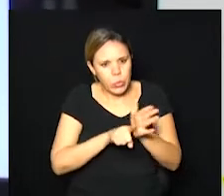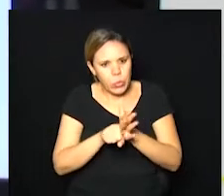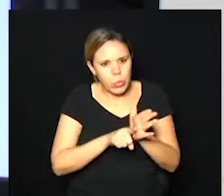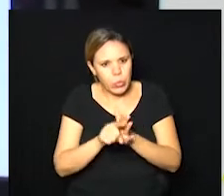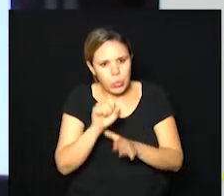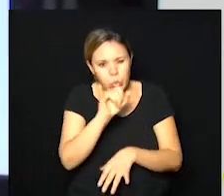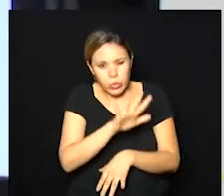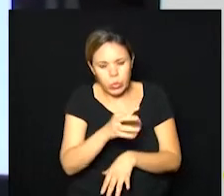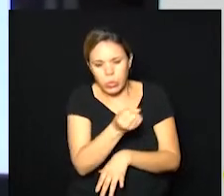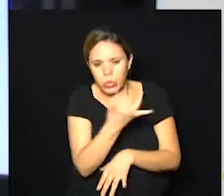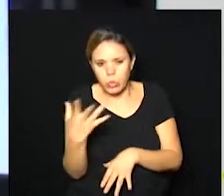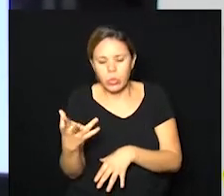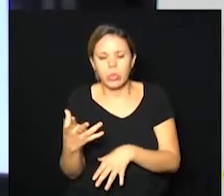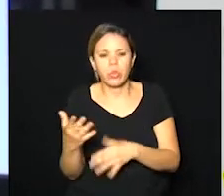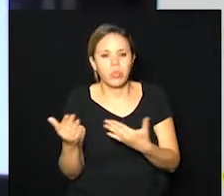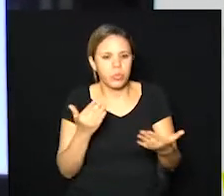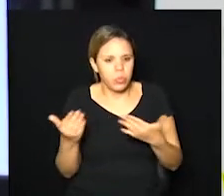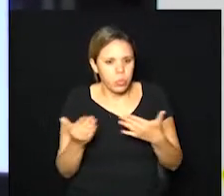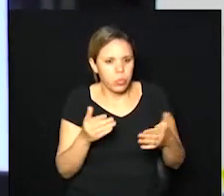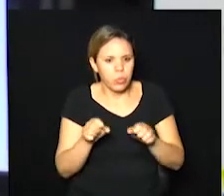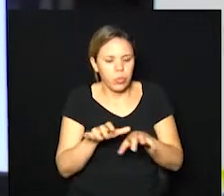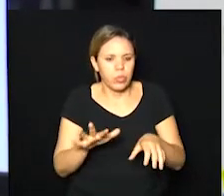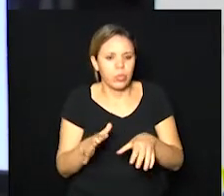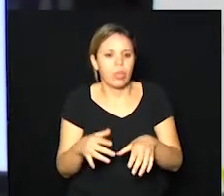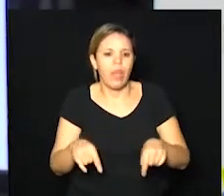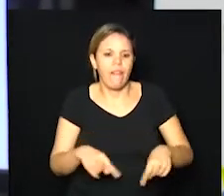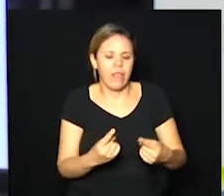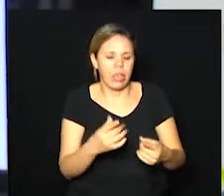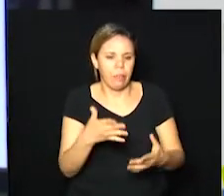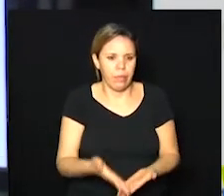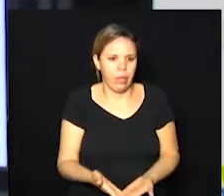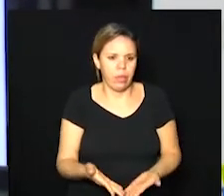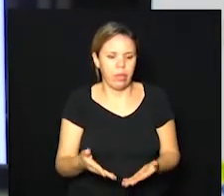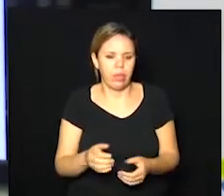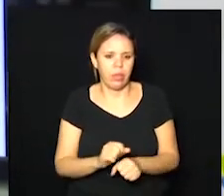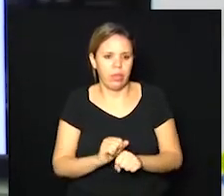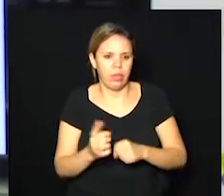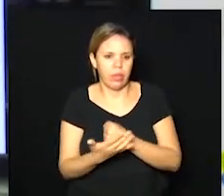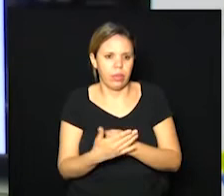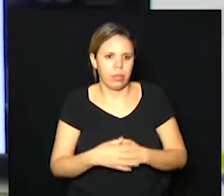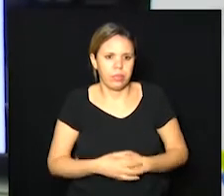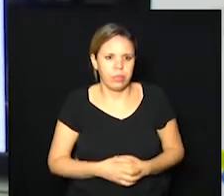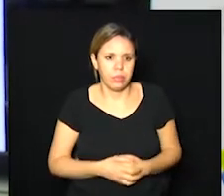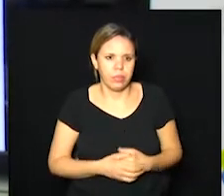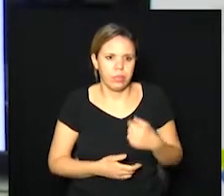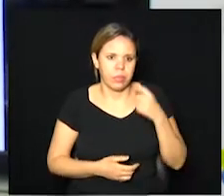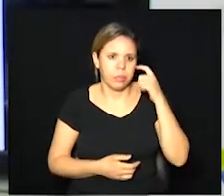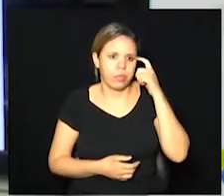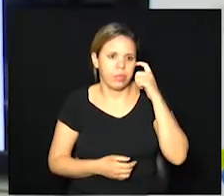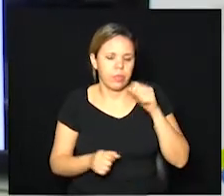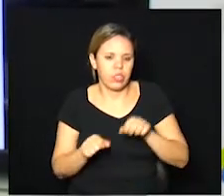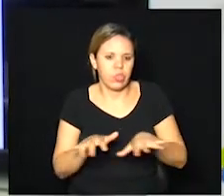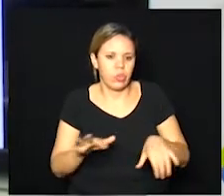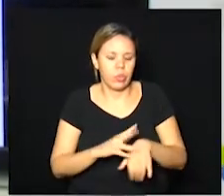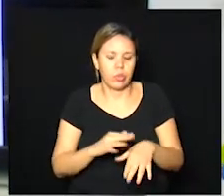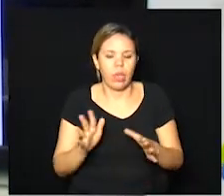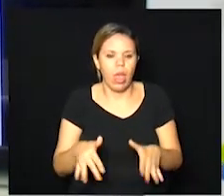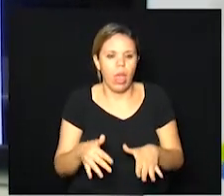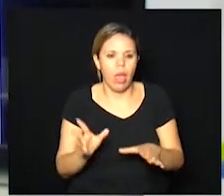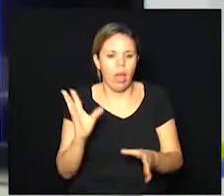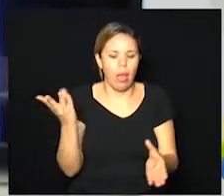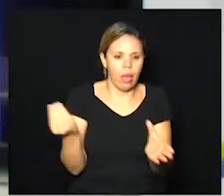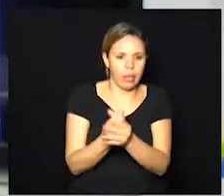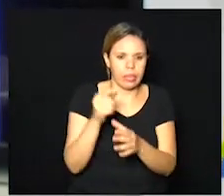cenários epidemiológicos de enfrentamento desta pandemia. ele é constituído